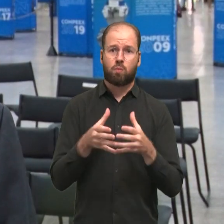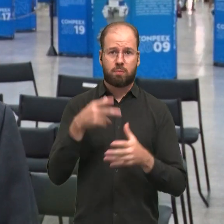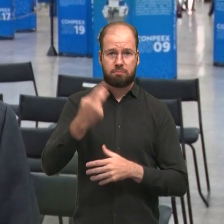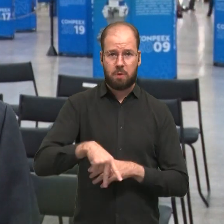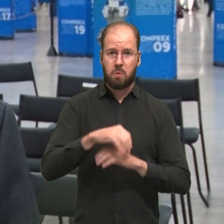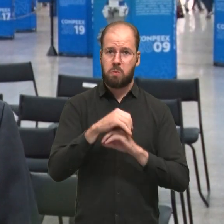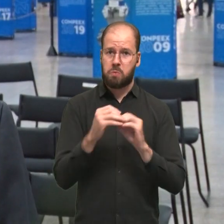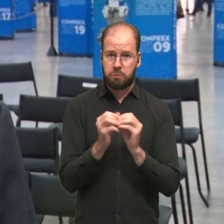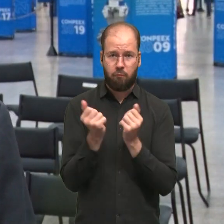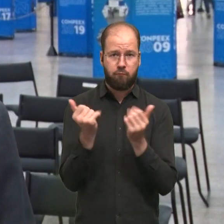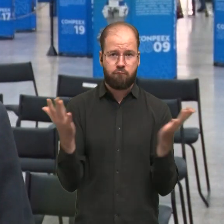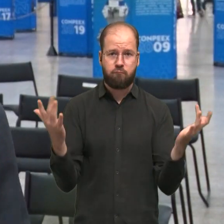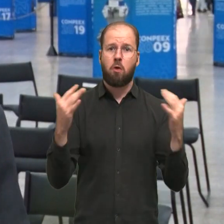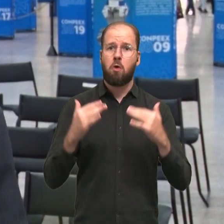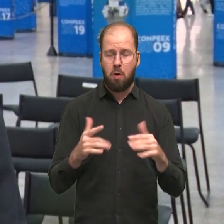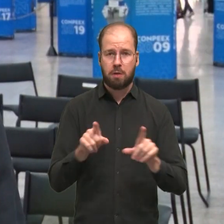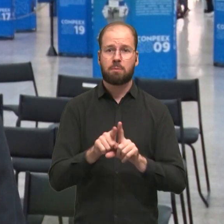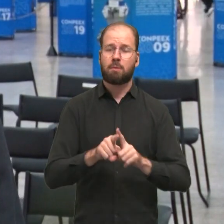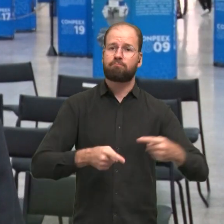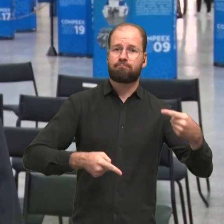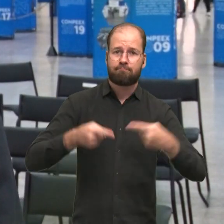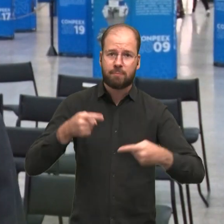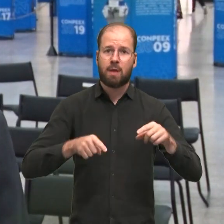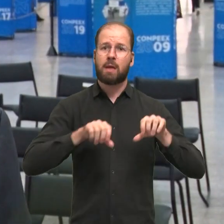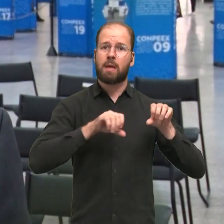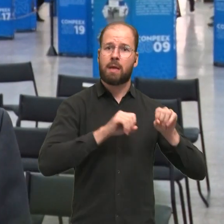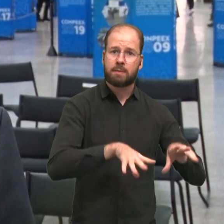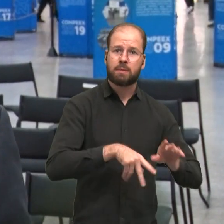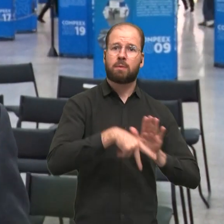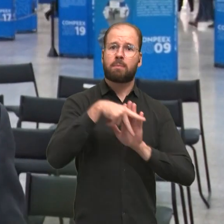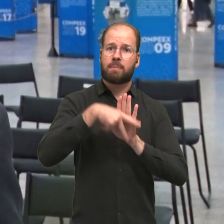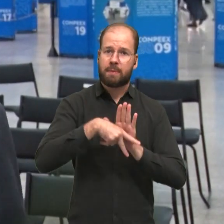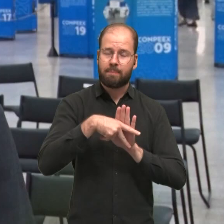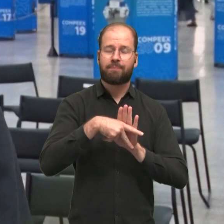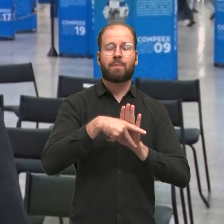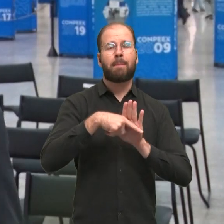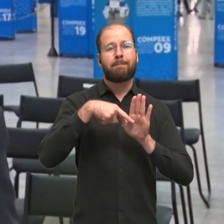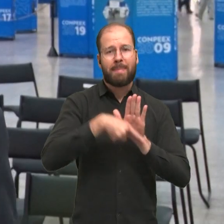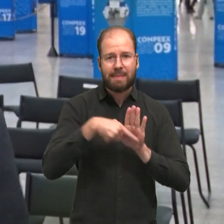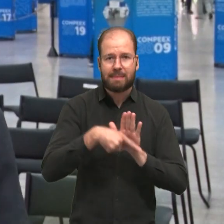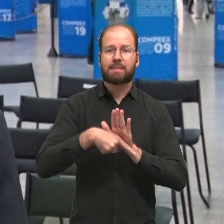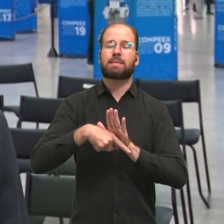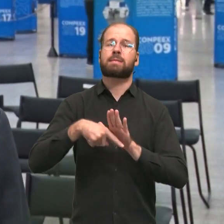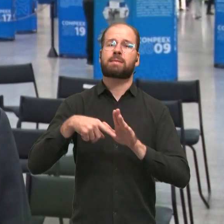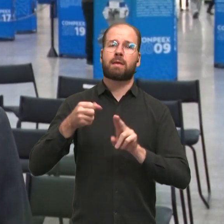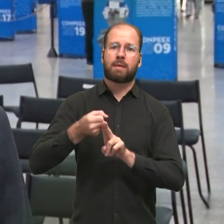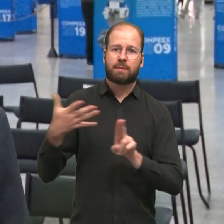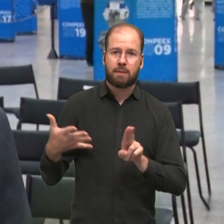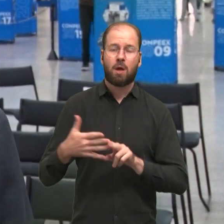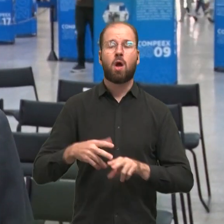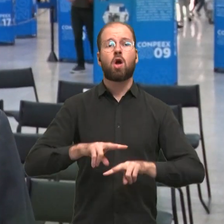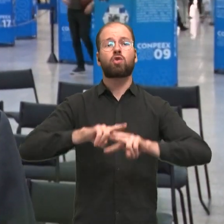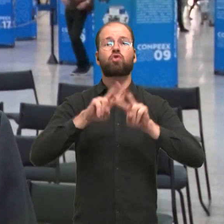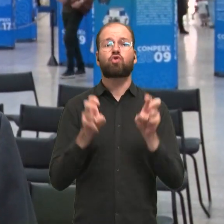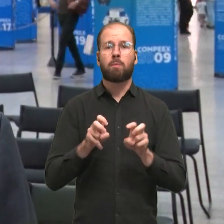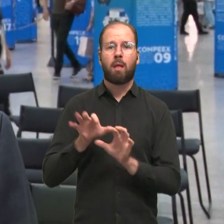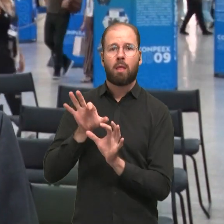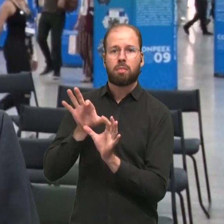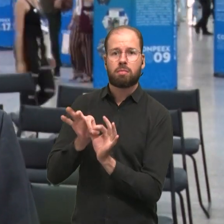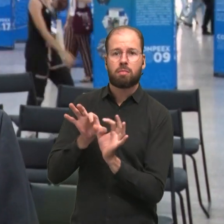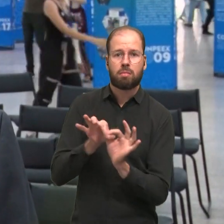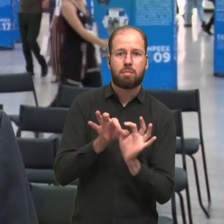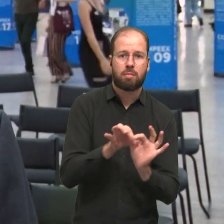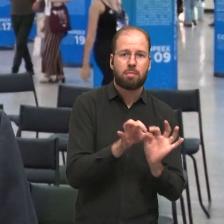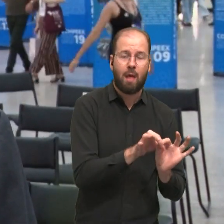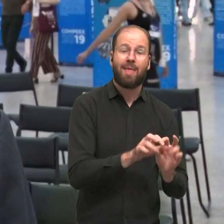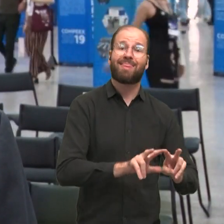questões relativas ao ensino, à pesquisa, à extensão, sob o guarda-chuva desse tema,